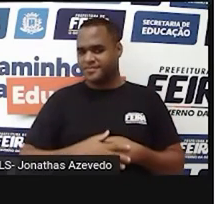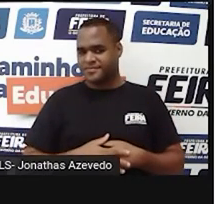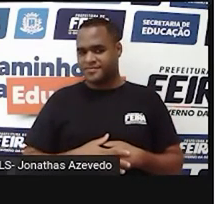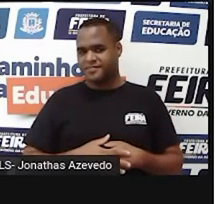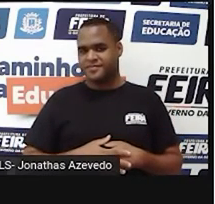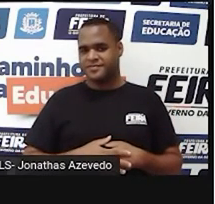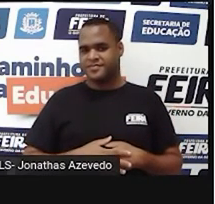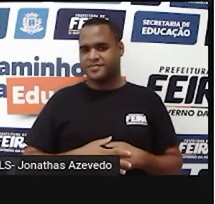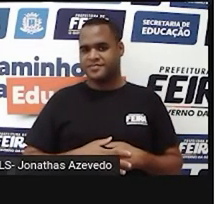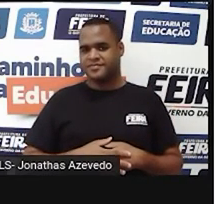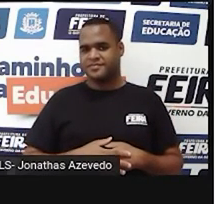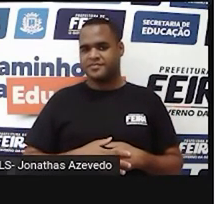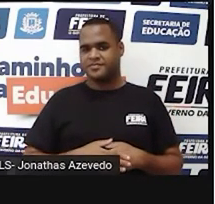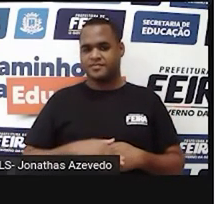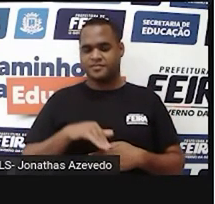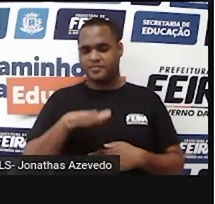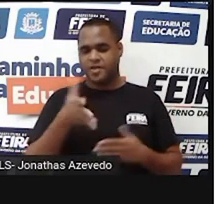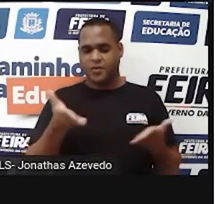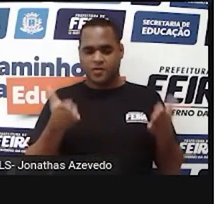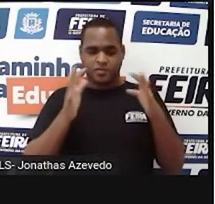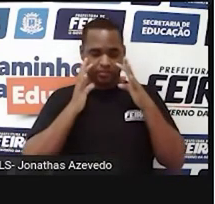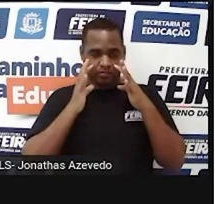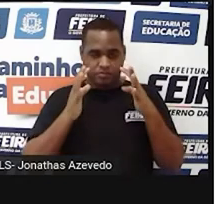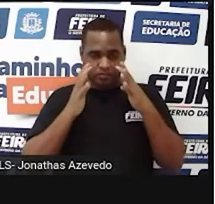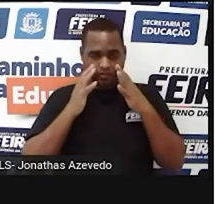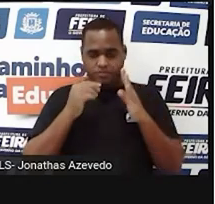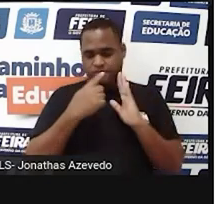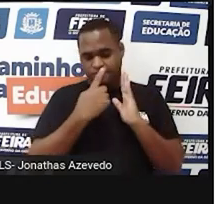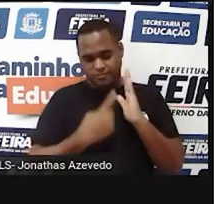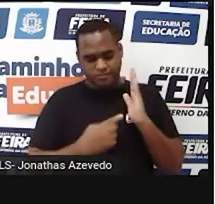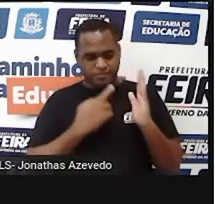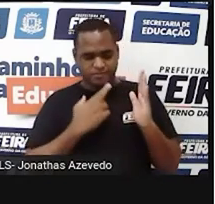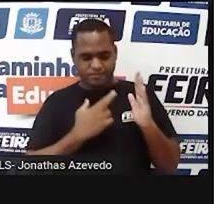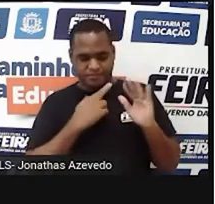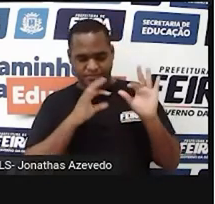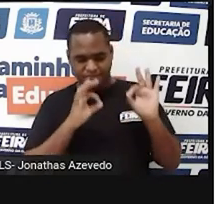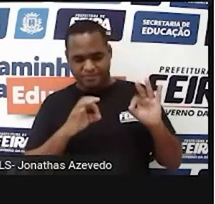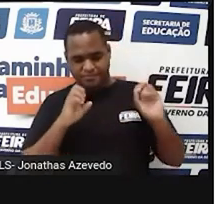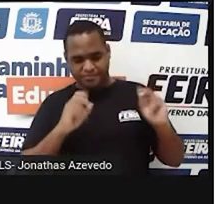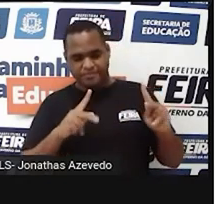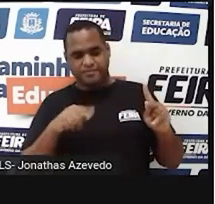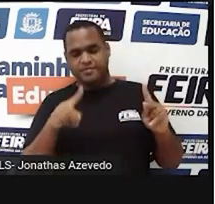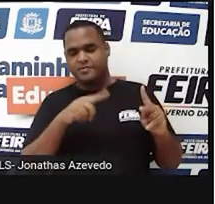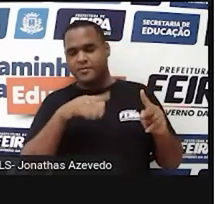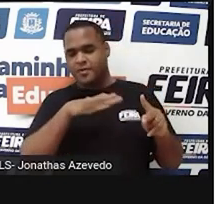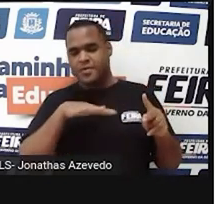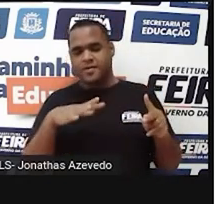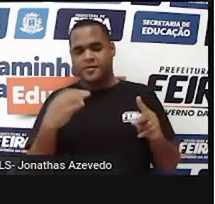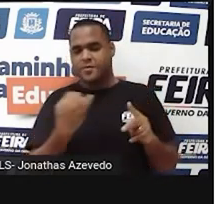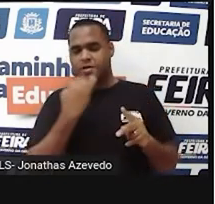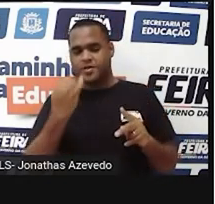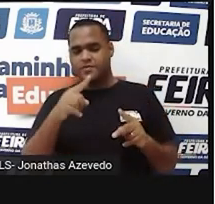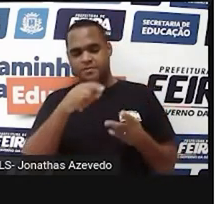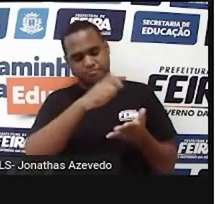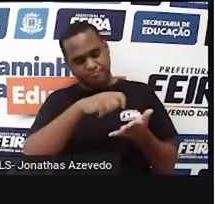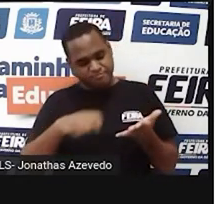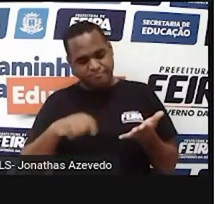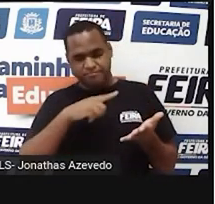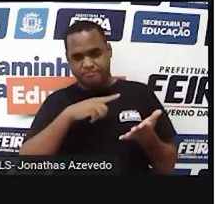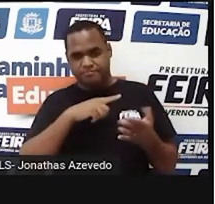Agora, atenção. Lembra que eu falei do caderno para fazer as anotações? Esse momento é um momento importante para você anotar.